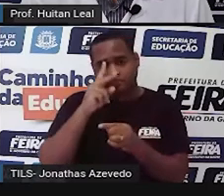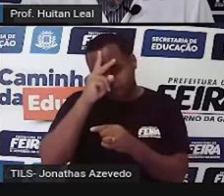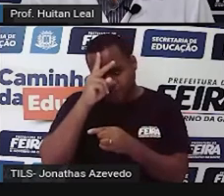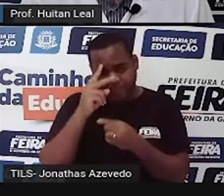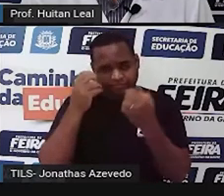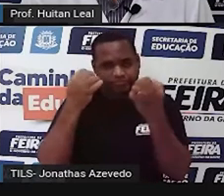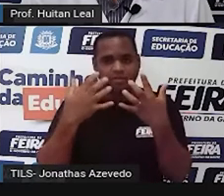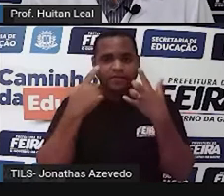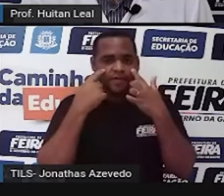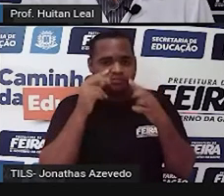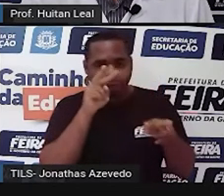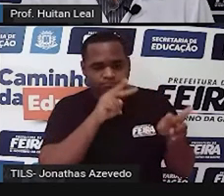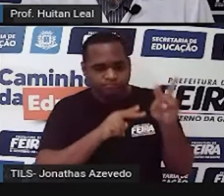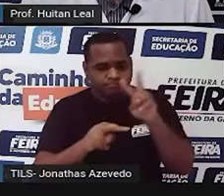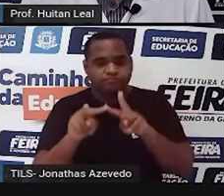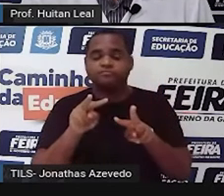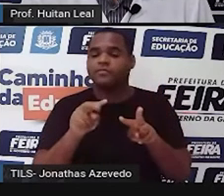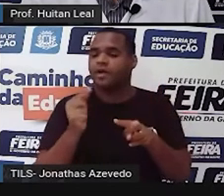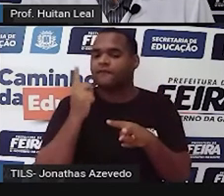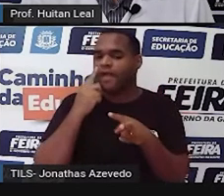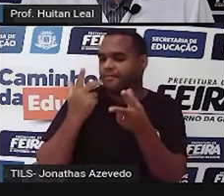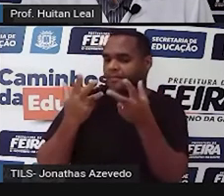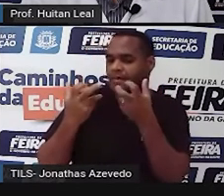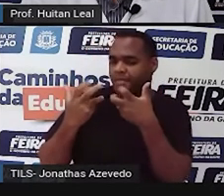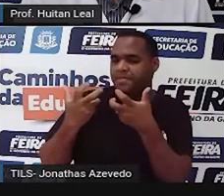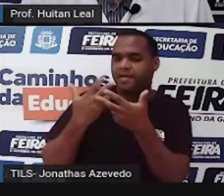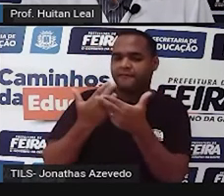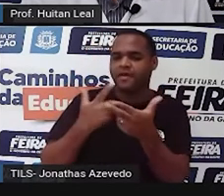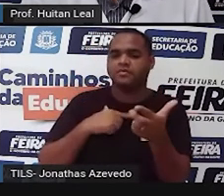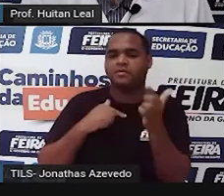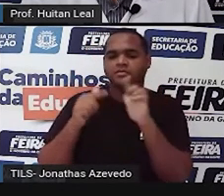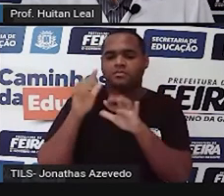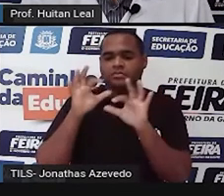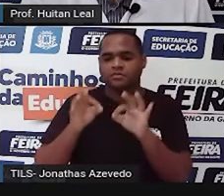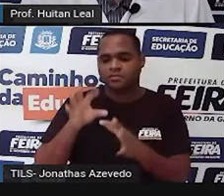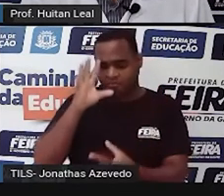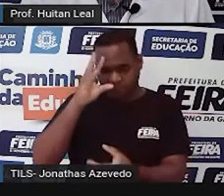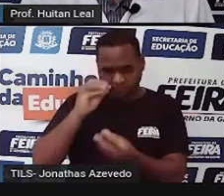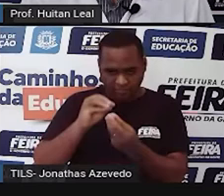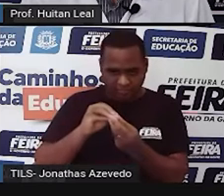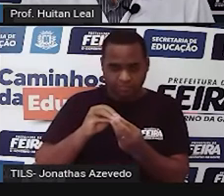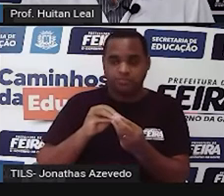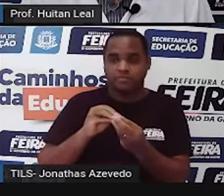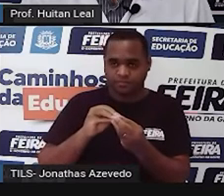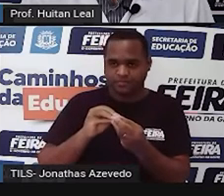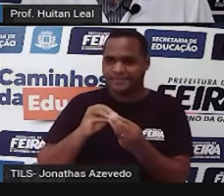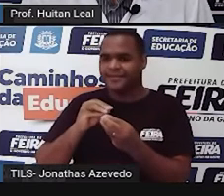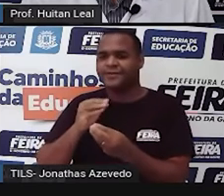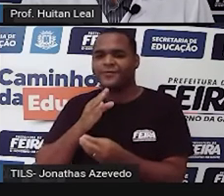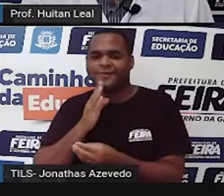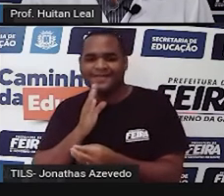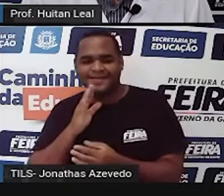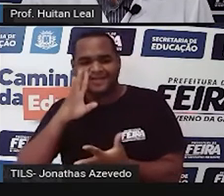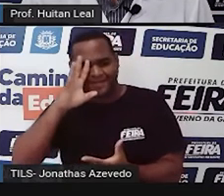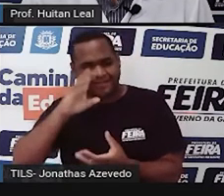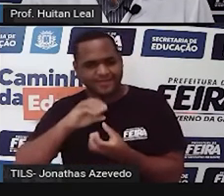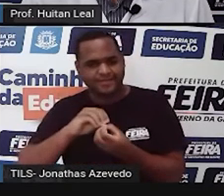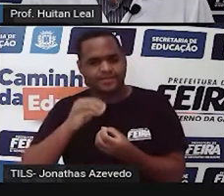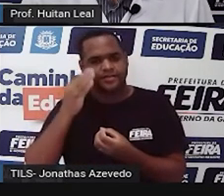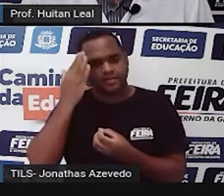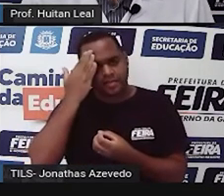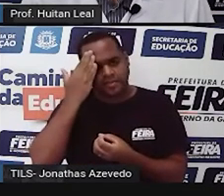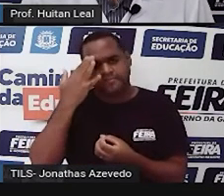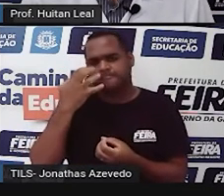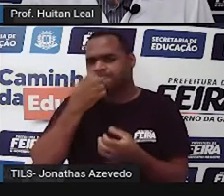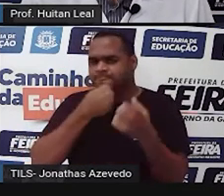olhar, um olhar que enxerga e, por enxergar, reconhece e, por reconhecer, salva.